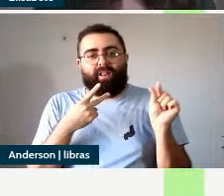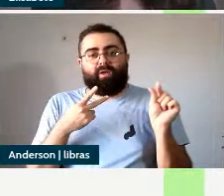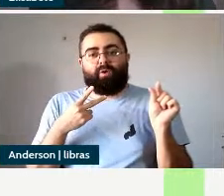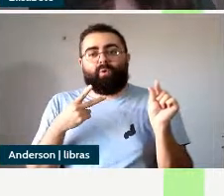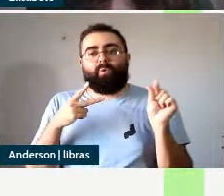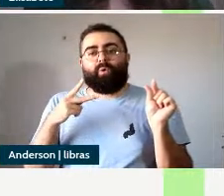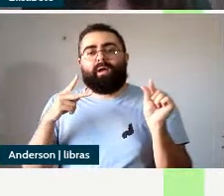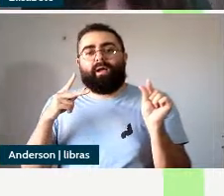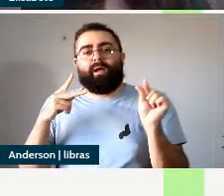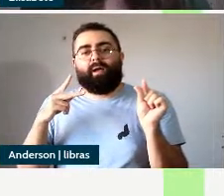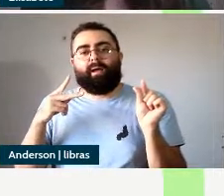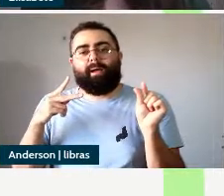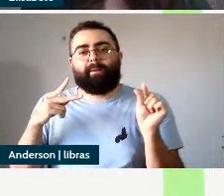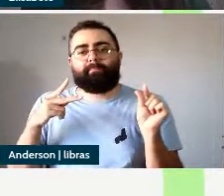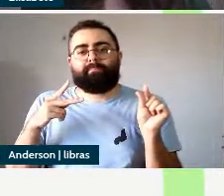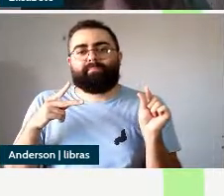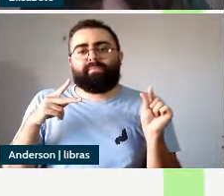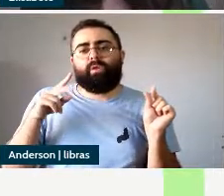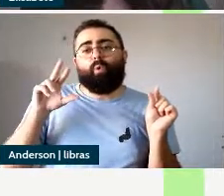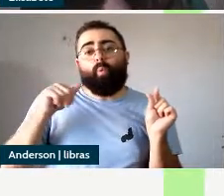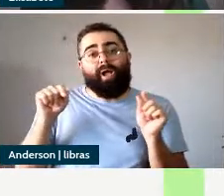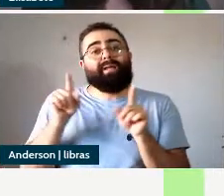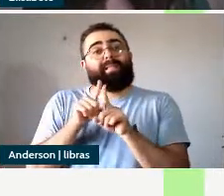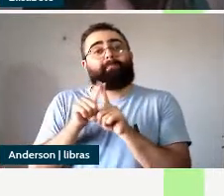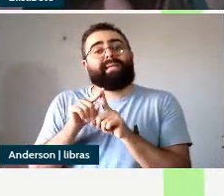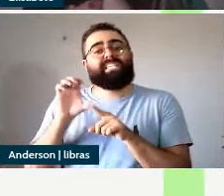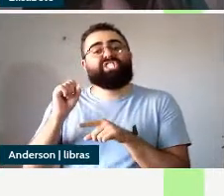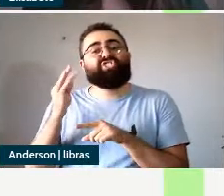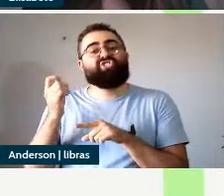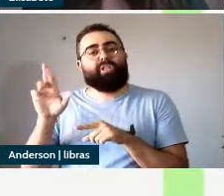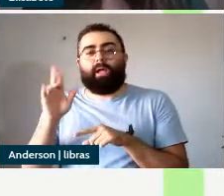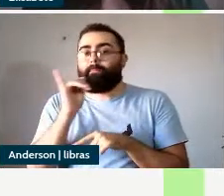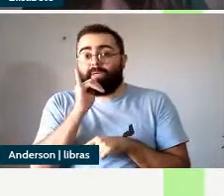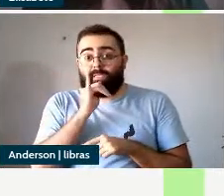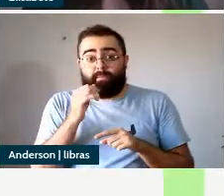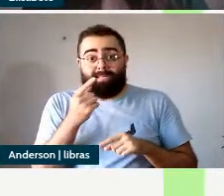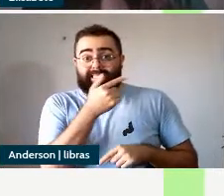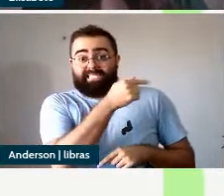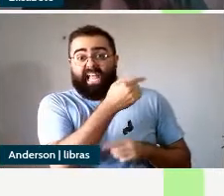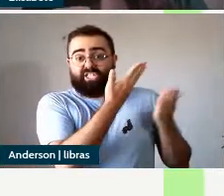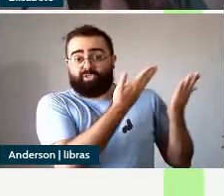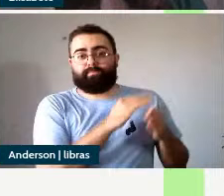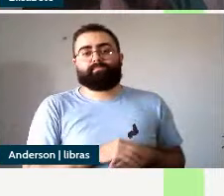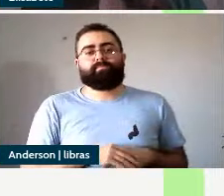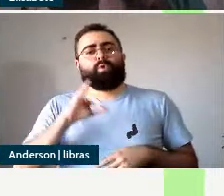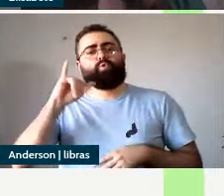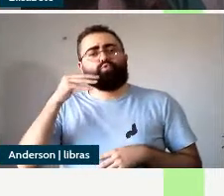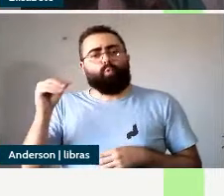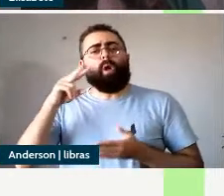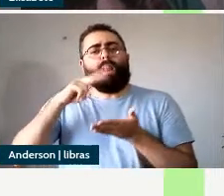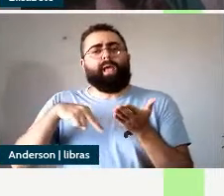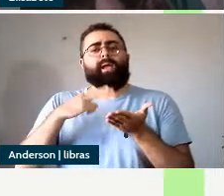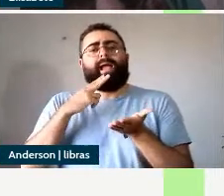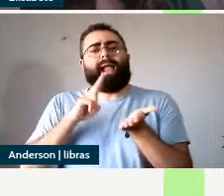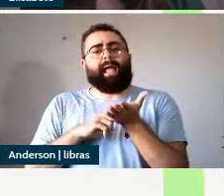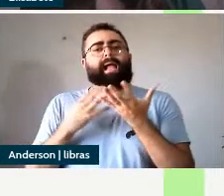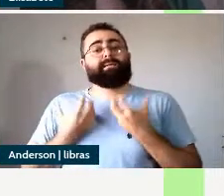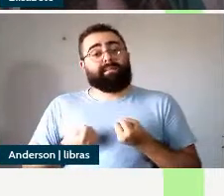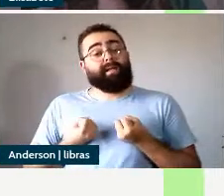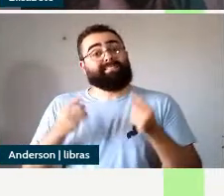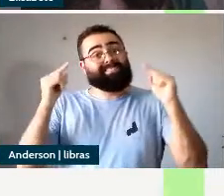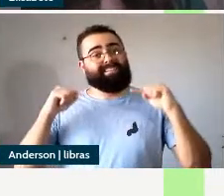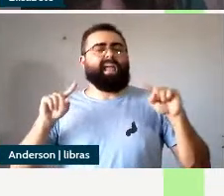para a sentença 7 por exemplo o João leu a carta cansado a paráfrase adequada seria o João estava cansado quando leu a carta